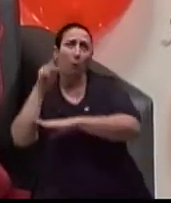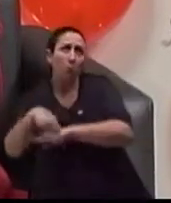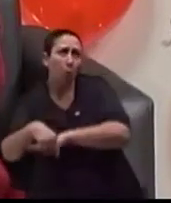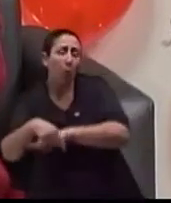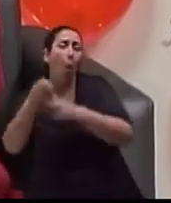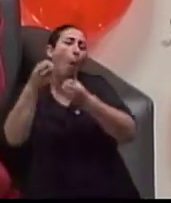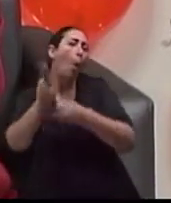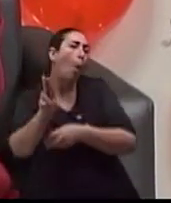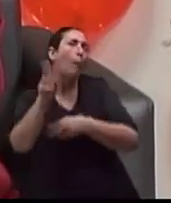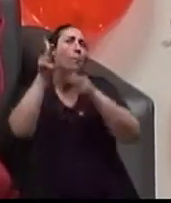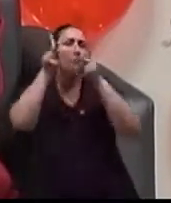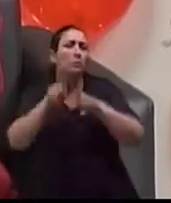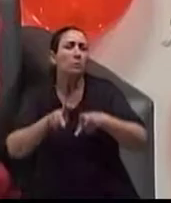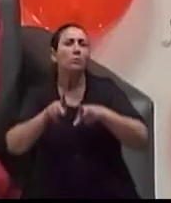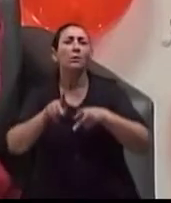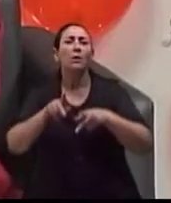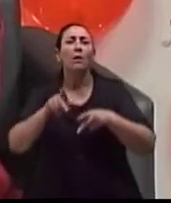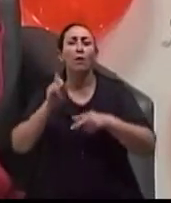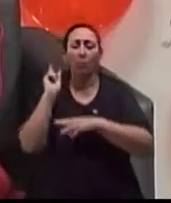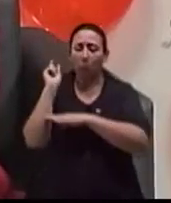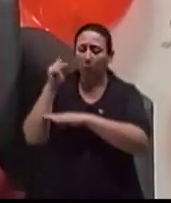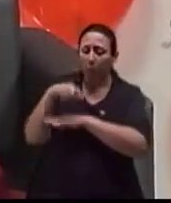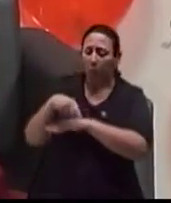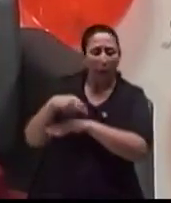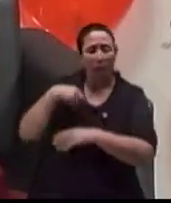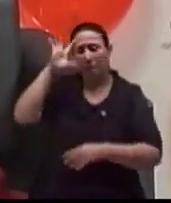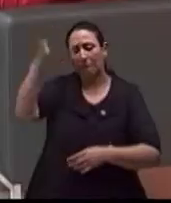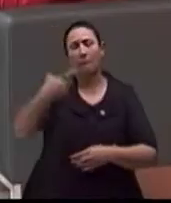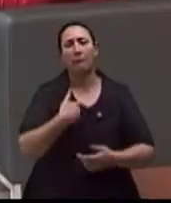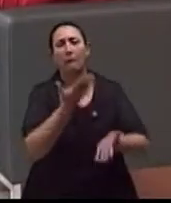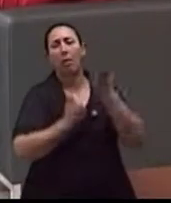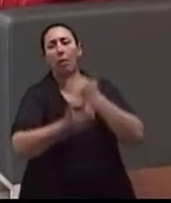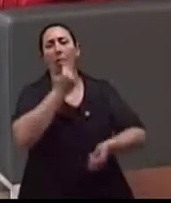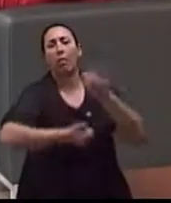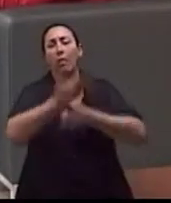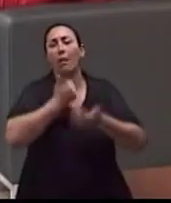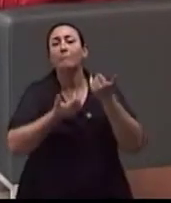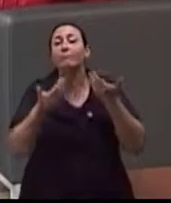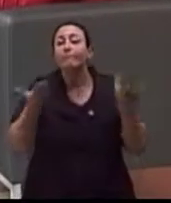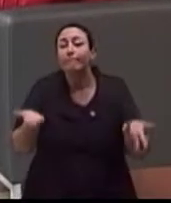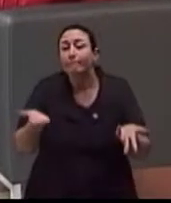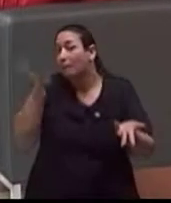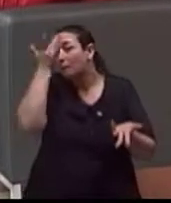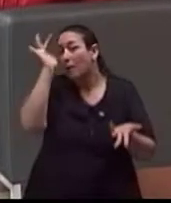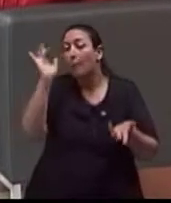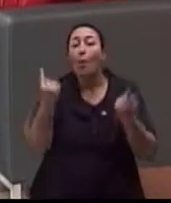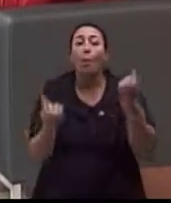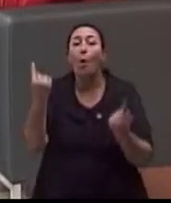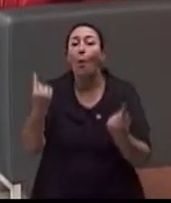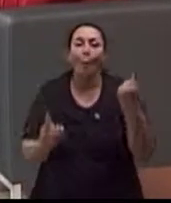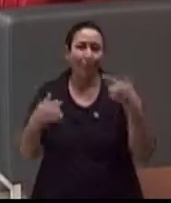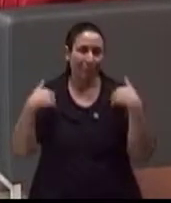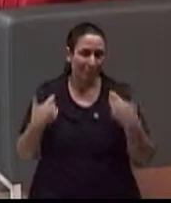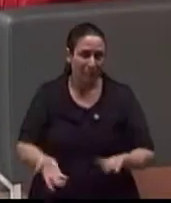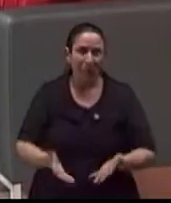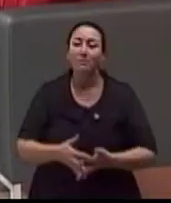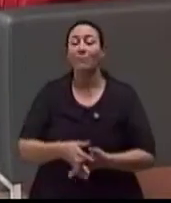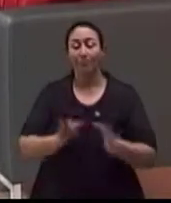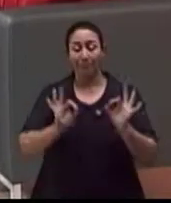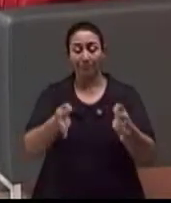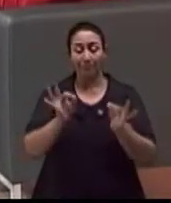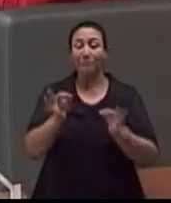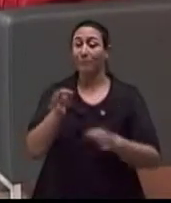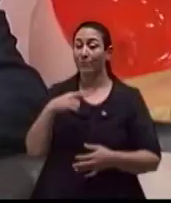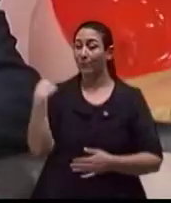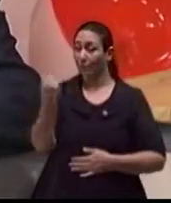disso, ou se isso ocorreu, há falta de, realmente, a impotência. E comemos pior, né? A